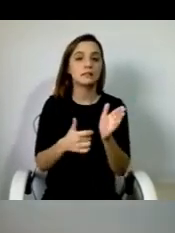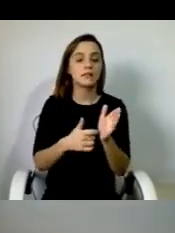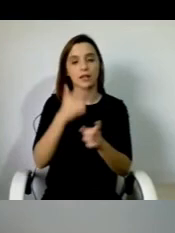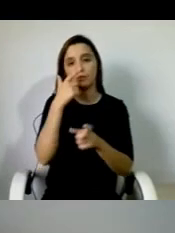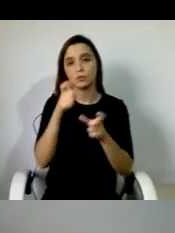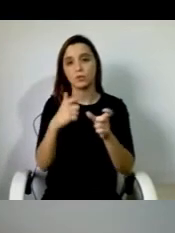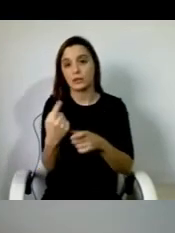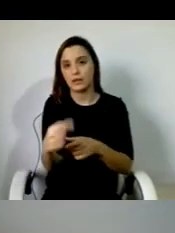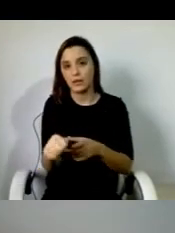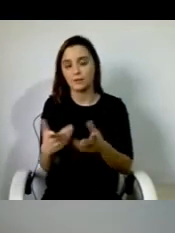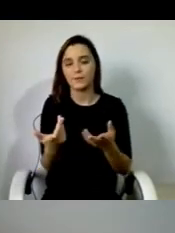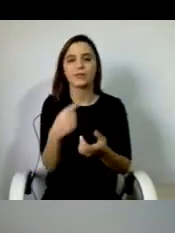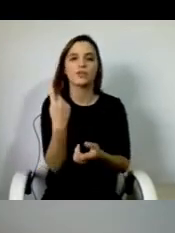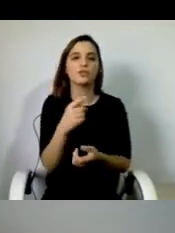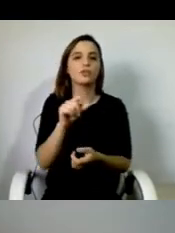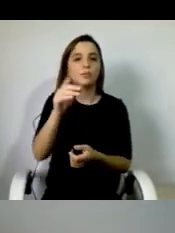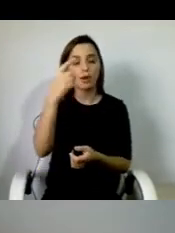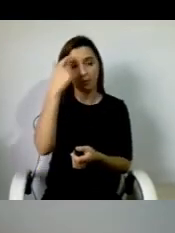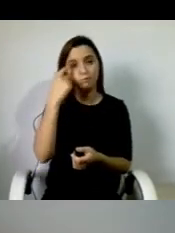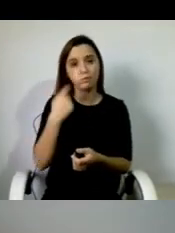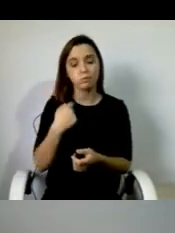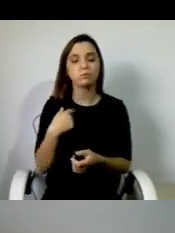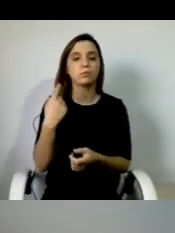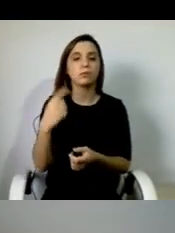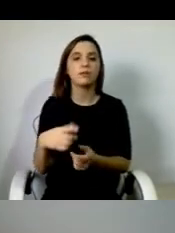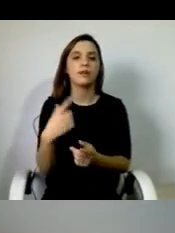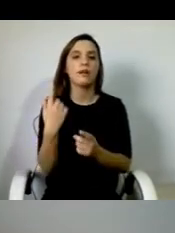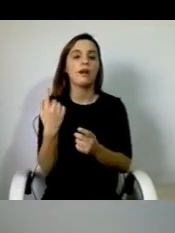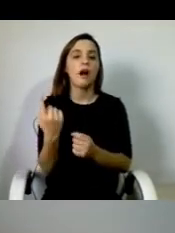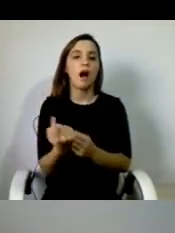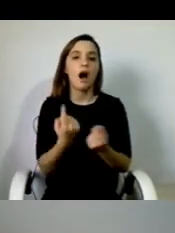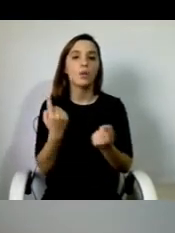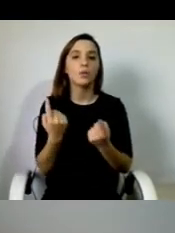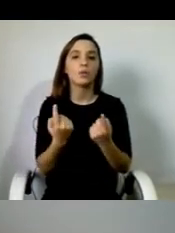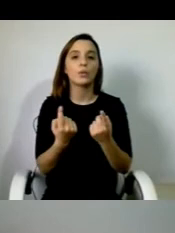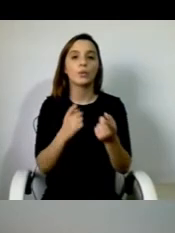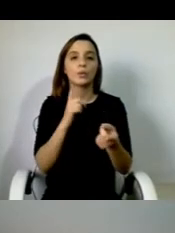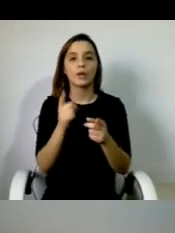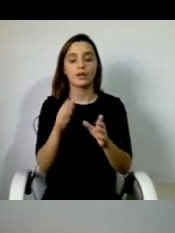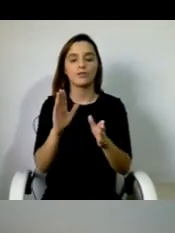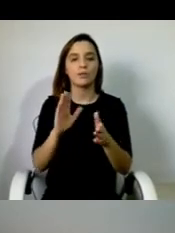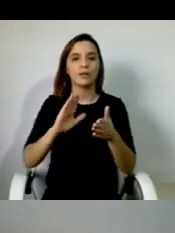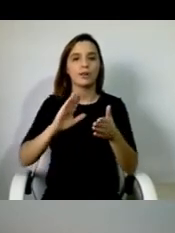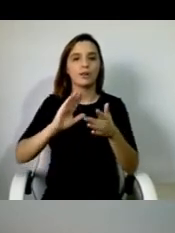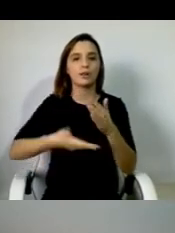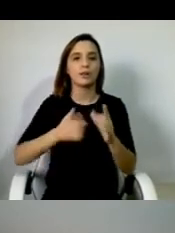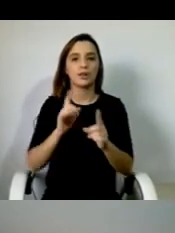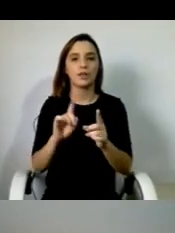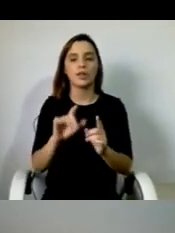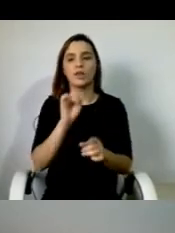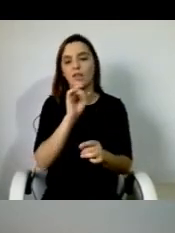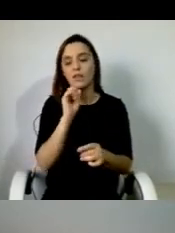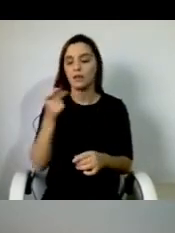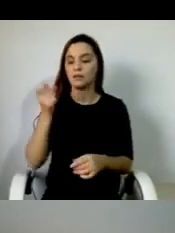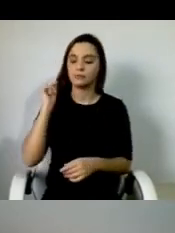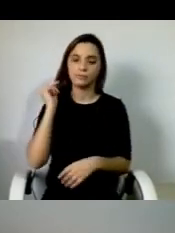tem. E sabemos que há algo que é flagrante, que tem sido discutido ao longo dos anos e